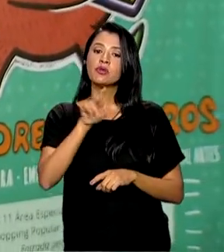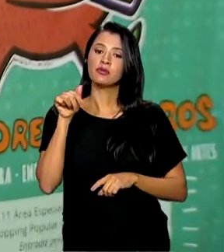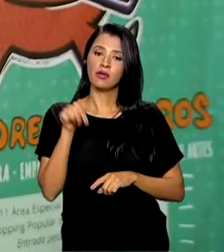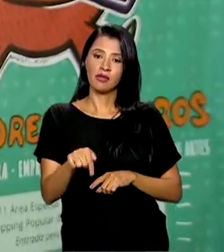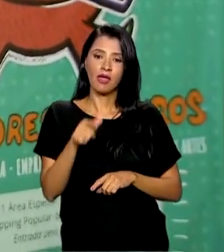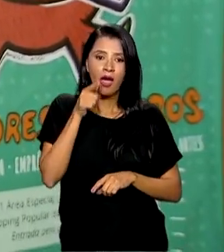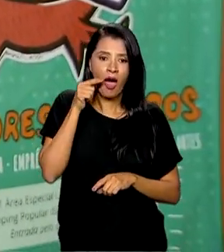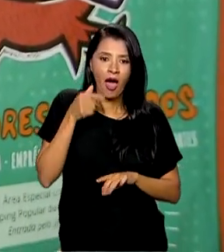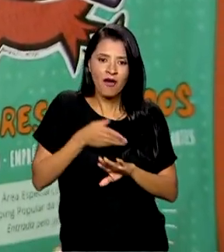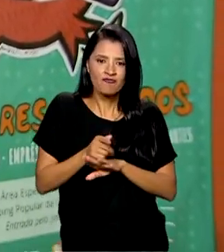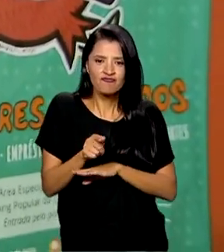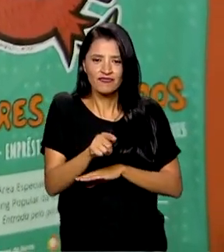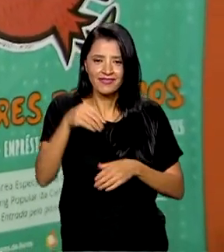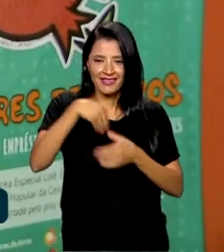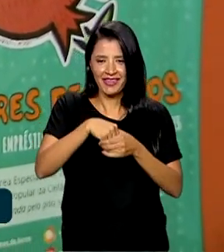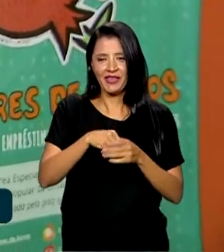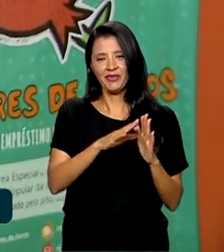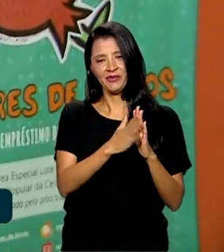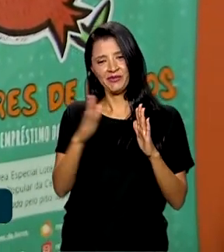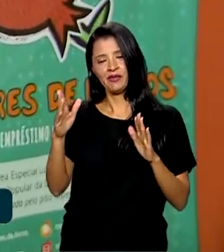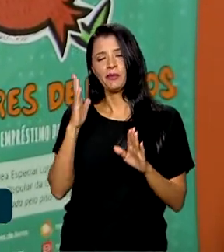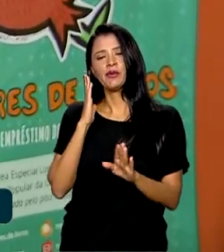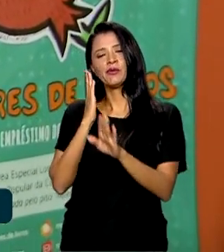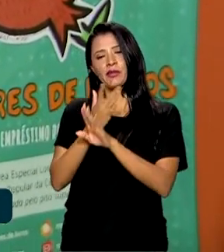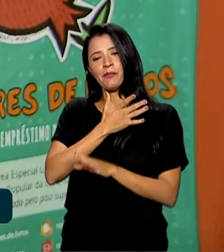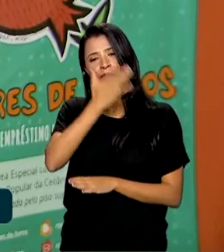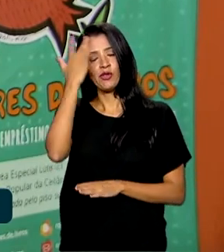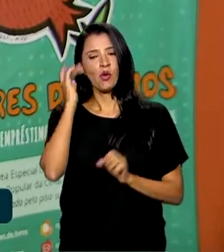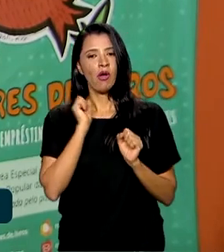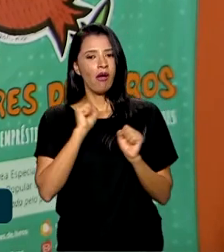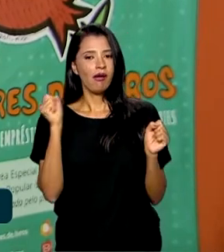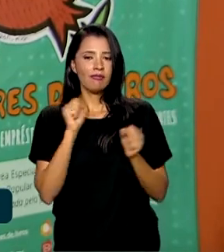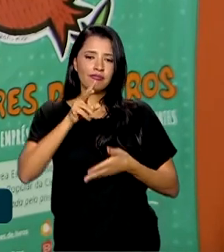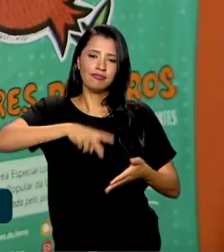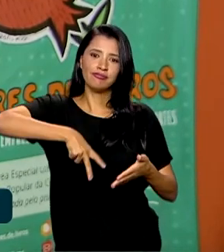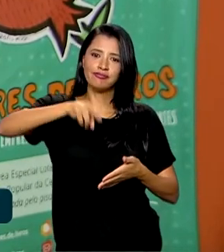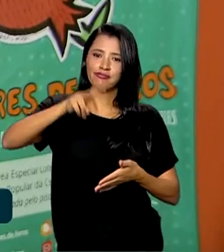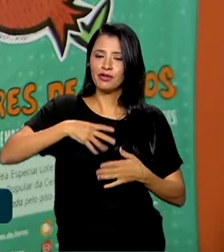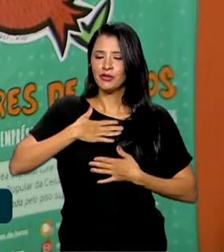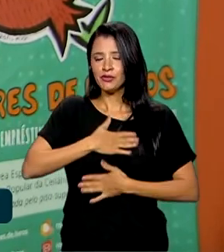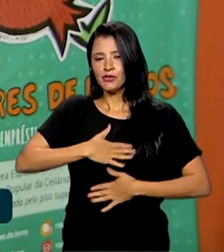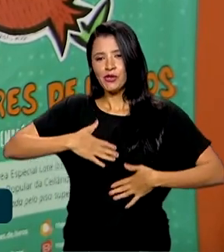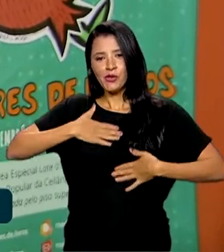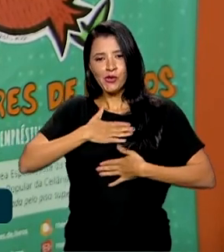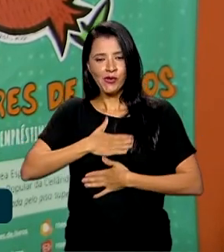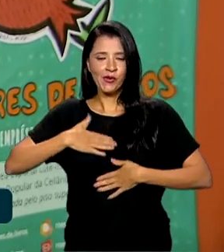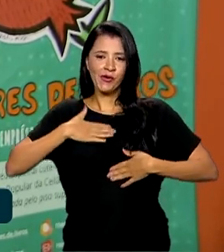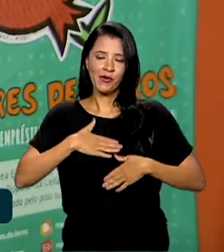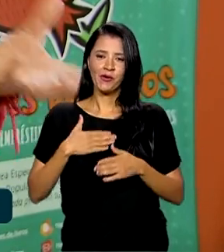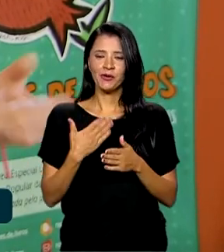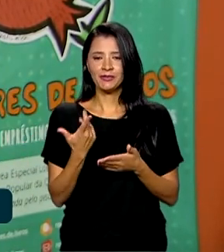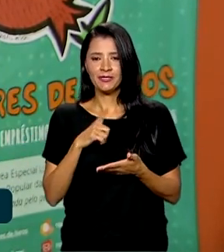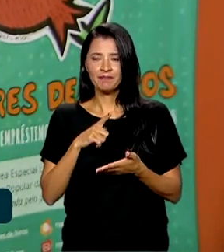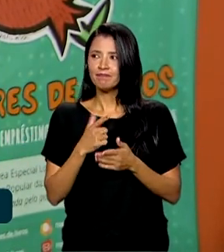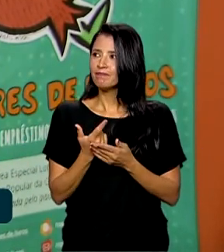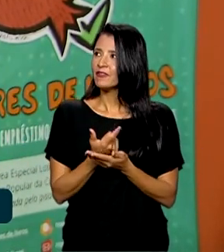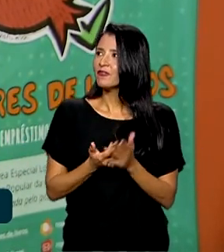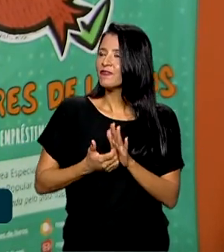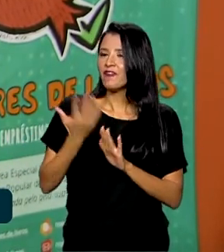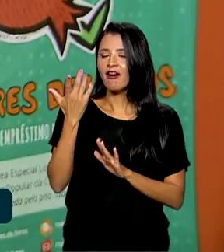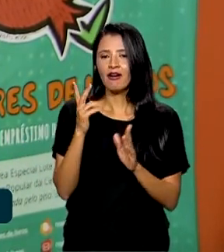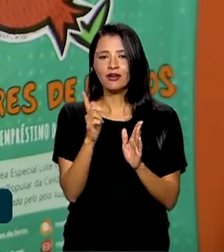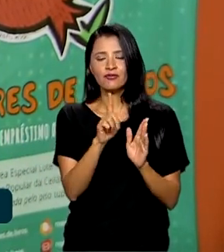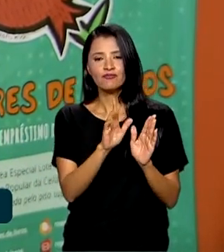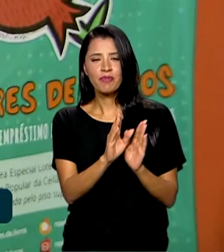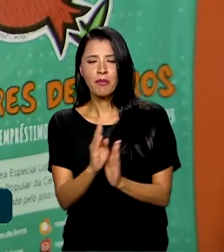biblioteca, é para identificar pessoas que amam leitura e que gostam de estar cercadas das mais variadas obras.